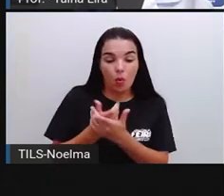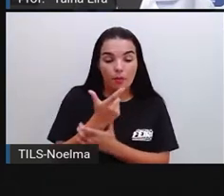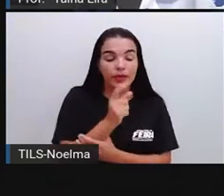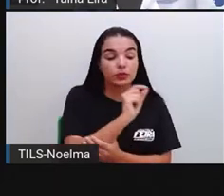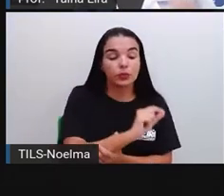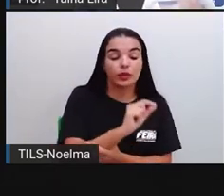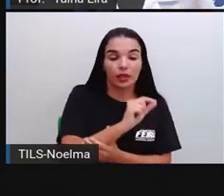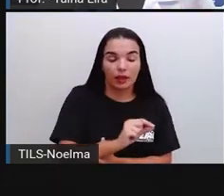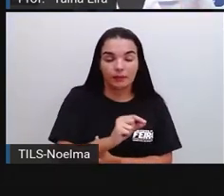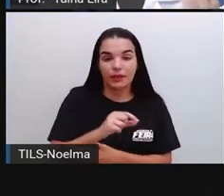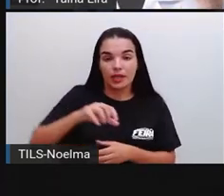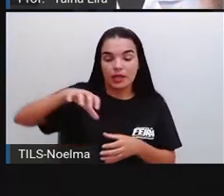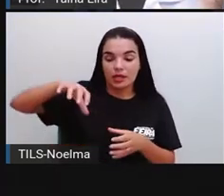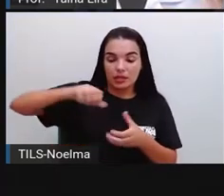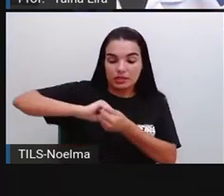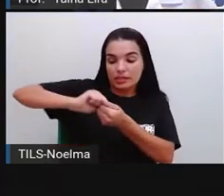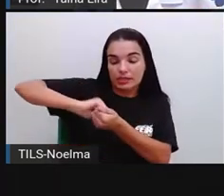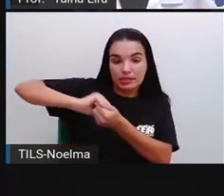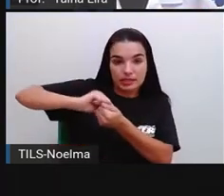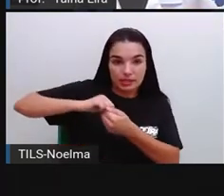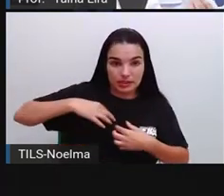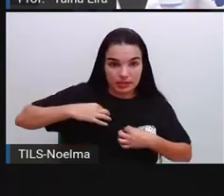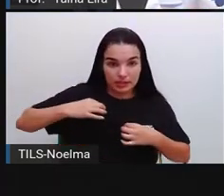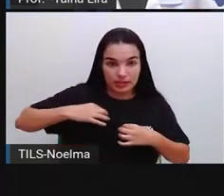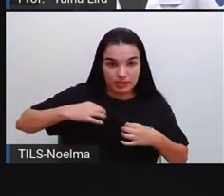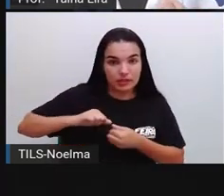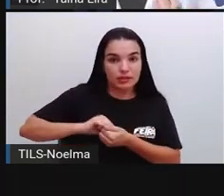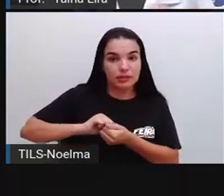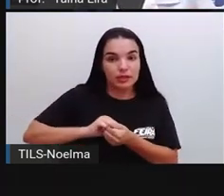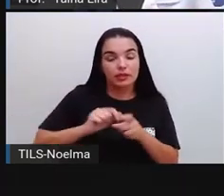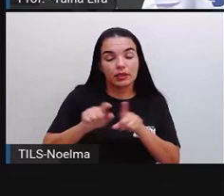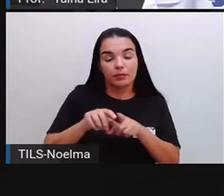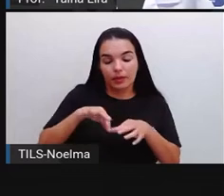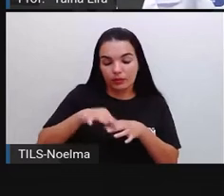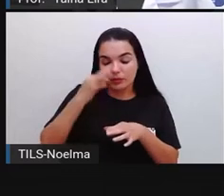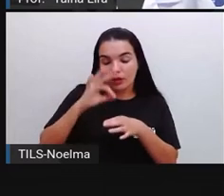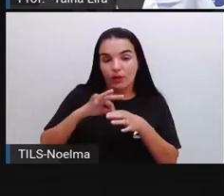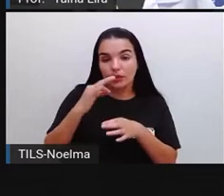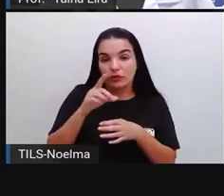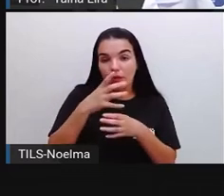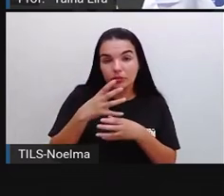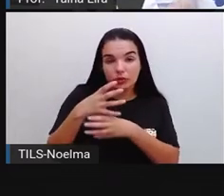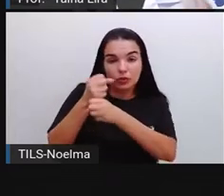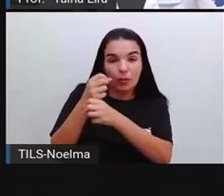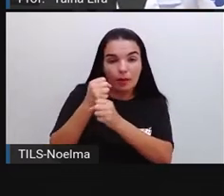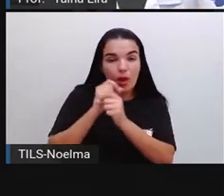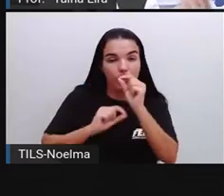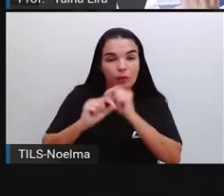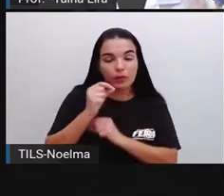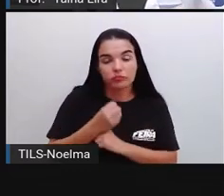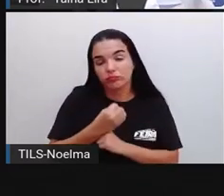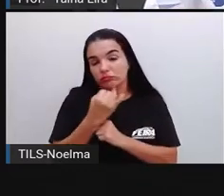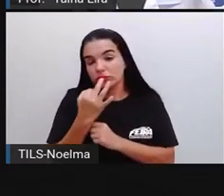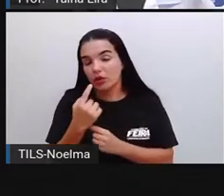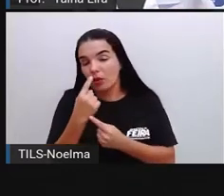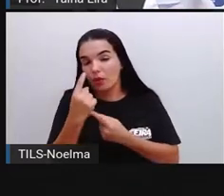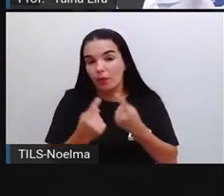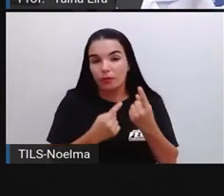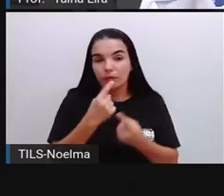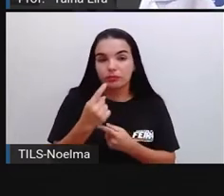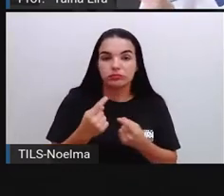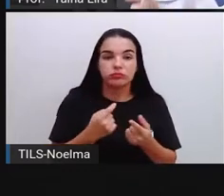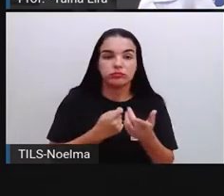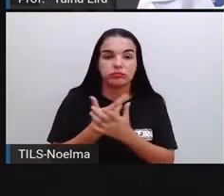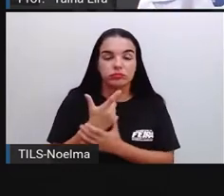Então, a gente agora vai ver quanto foi que Joana gastou comprando aí alguns produtos, tá?